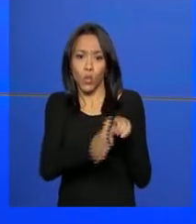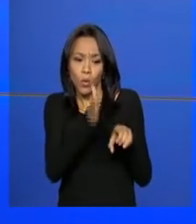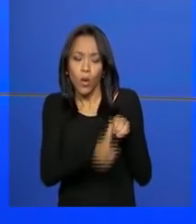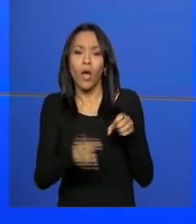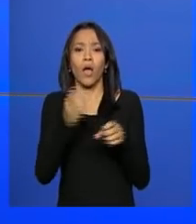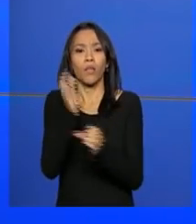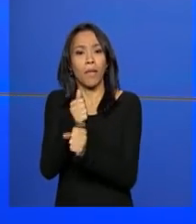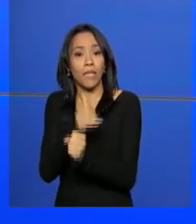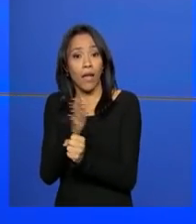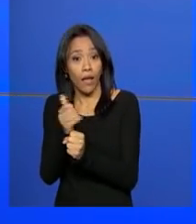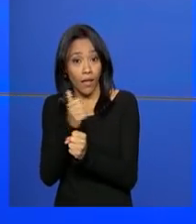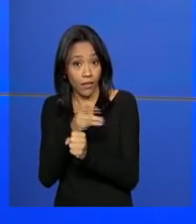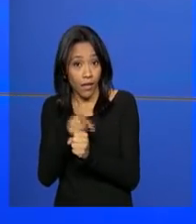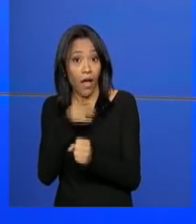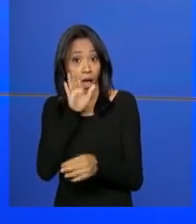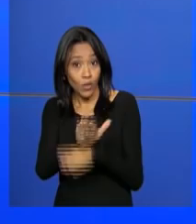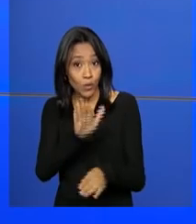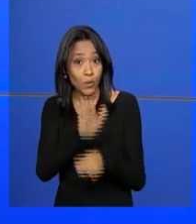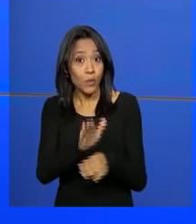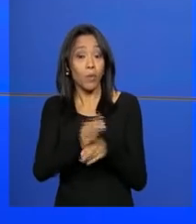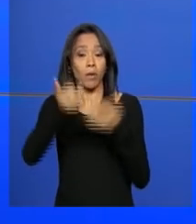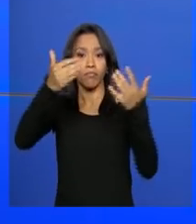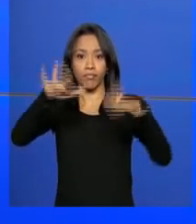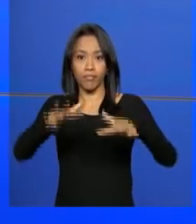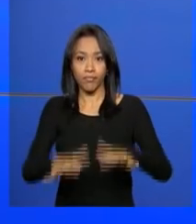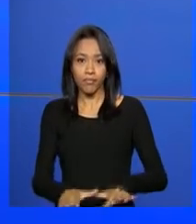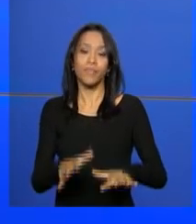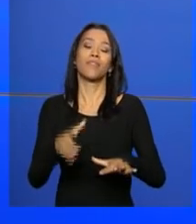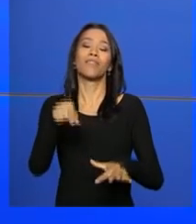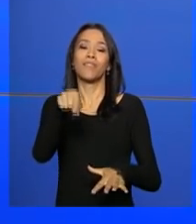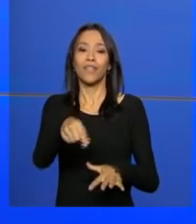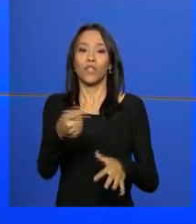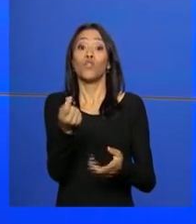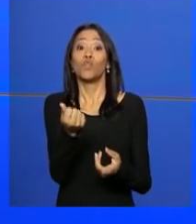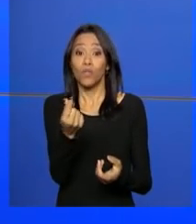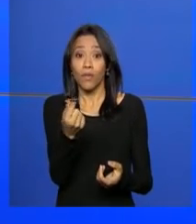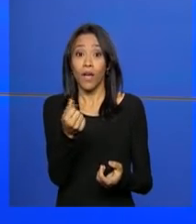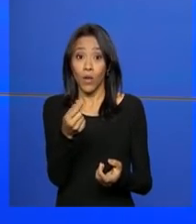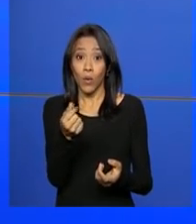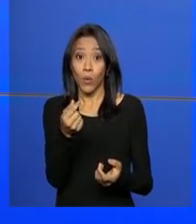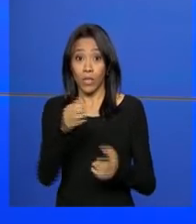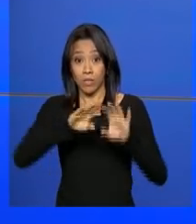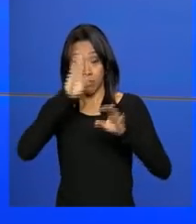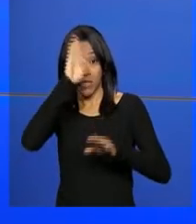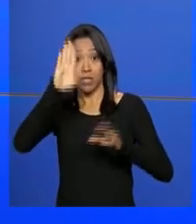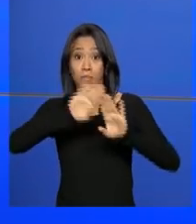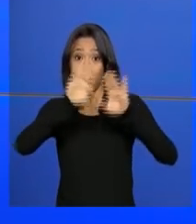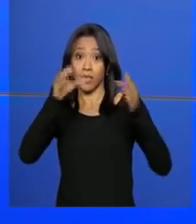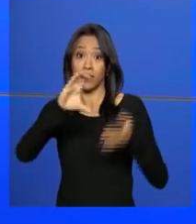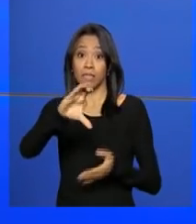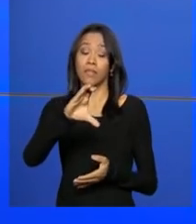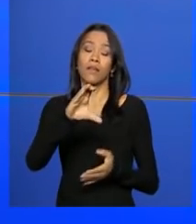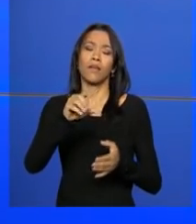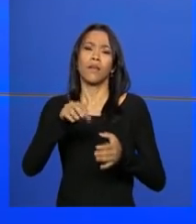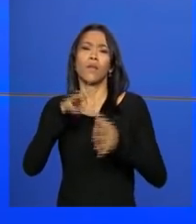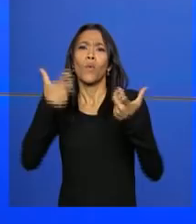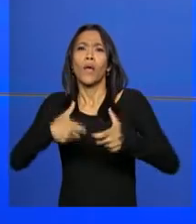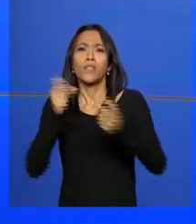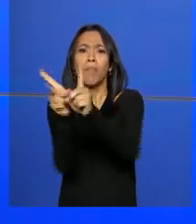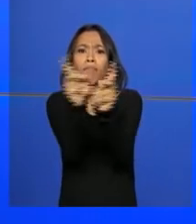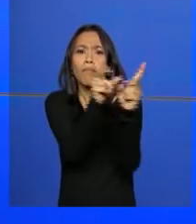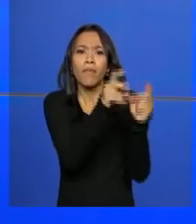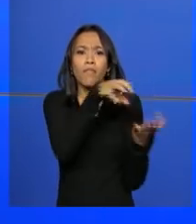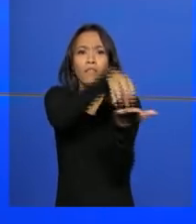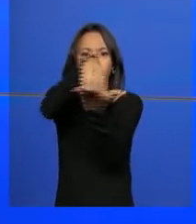batata colaborou com a queda dos preços desses produtos nas principais centrais de abastecimento do país e aliviaram a